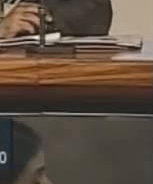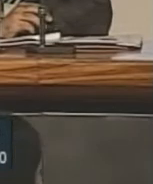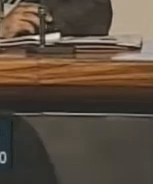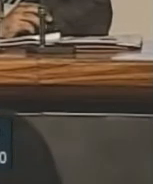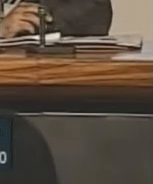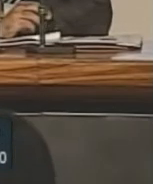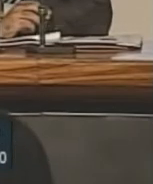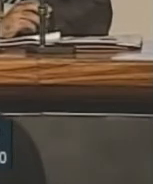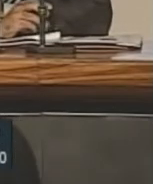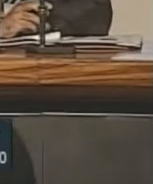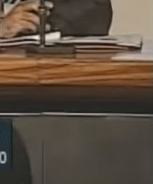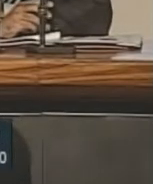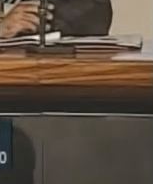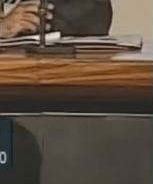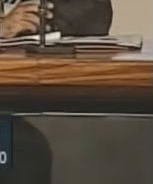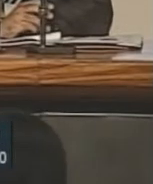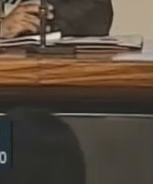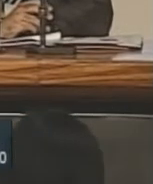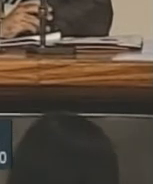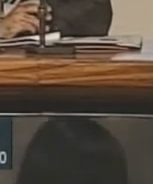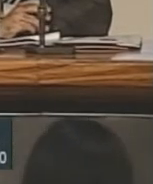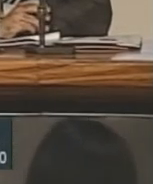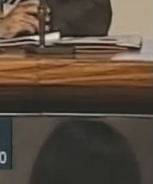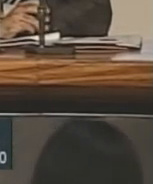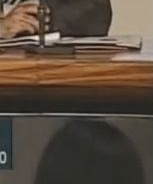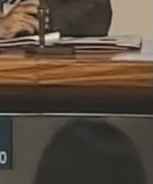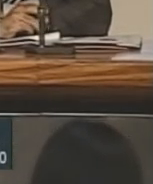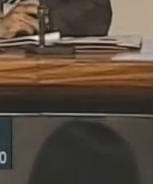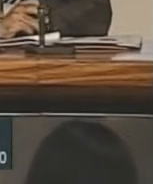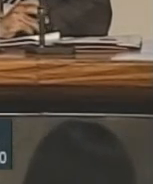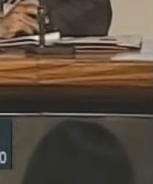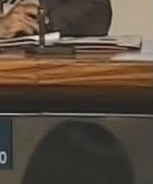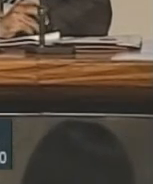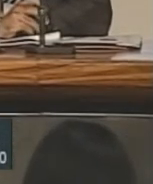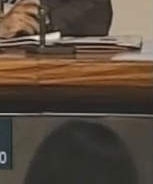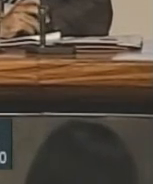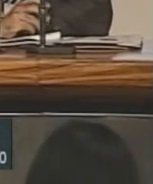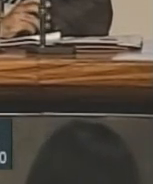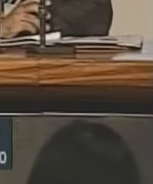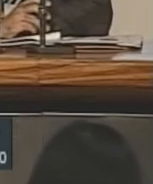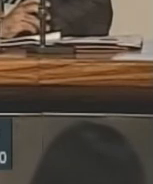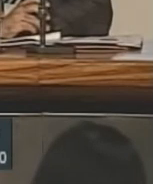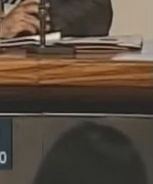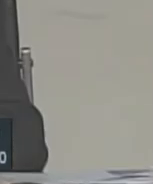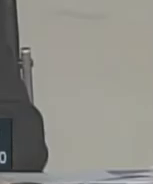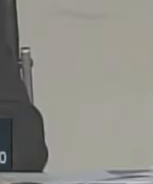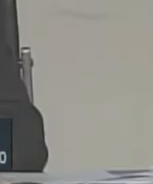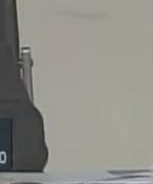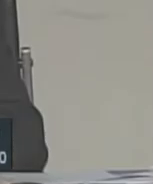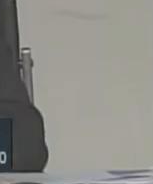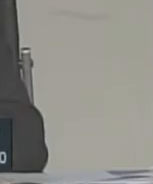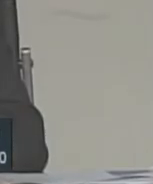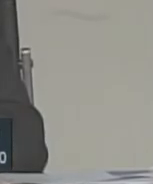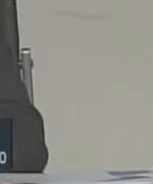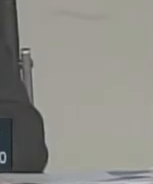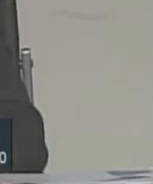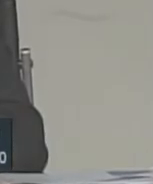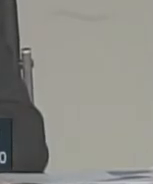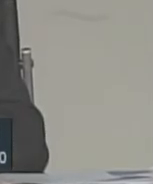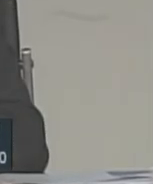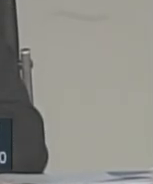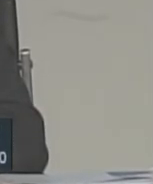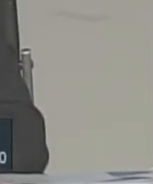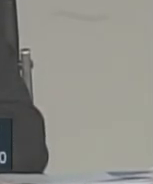primário? Não, eu disse que é normal que nos meses em que o primário, em que a receita é menor,